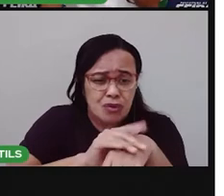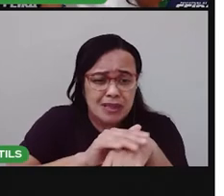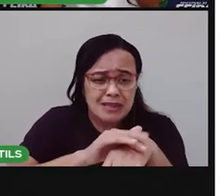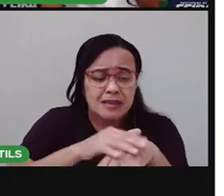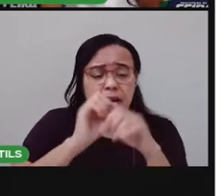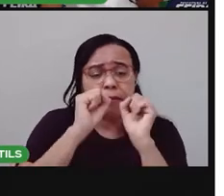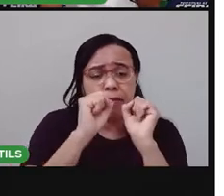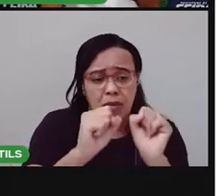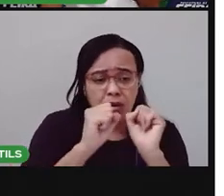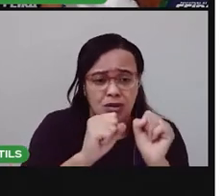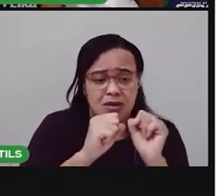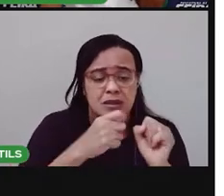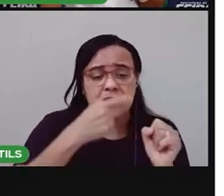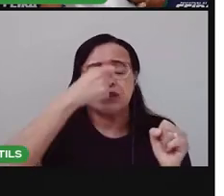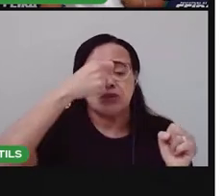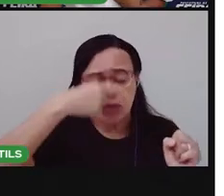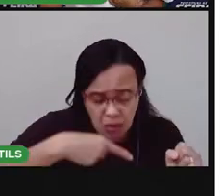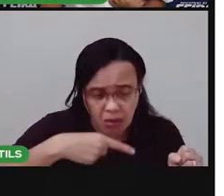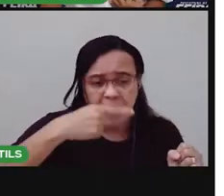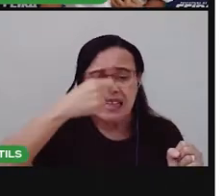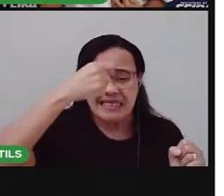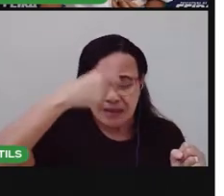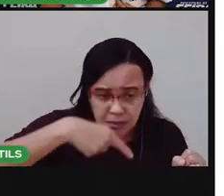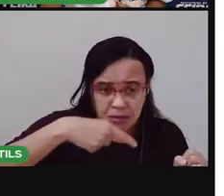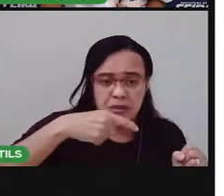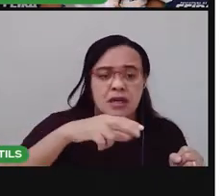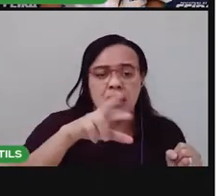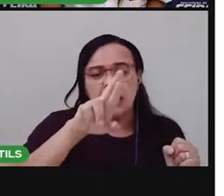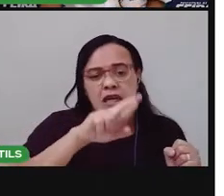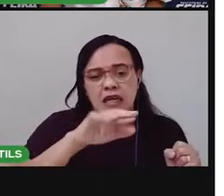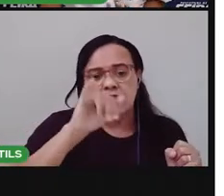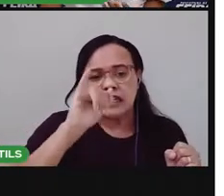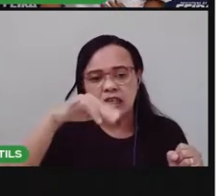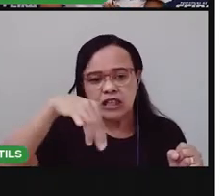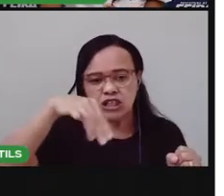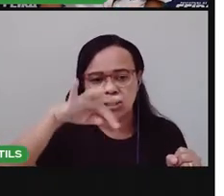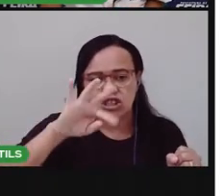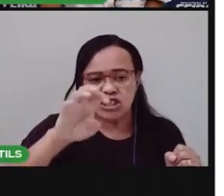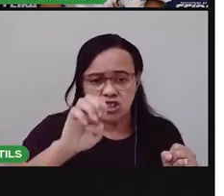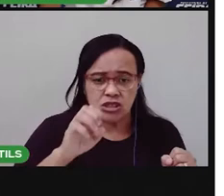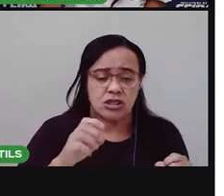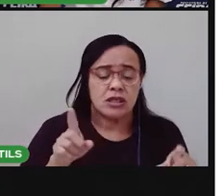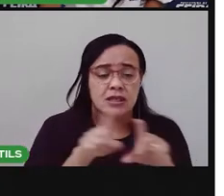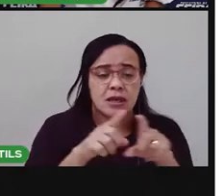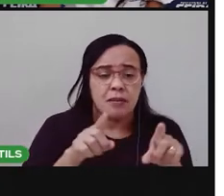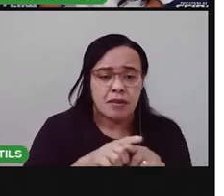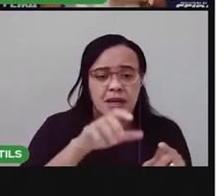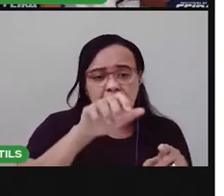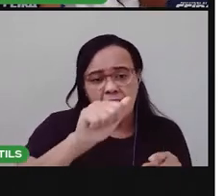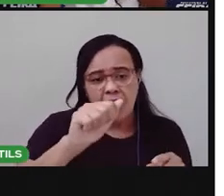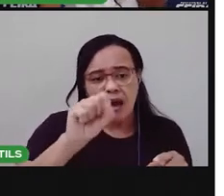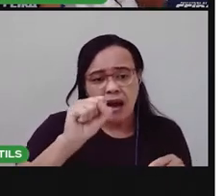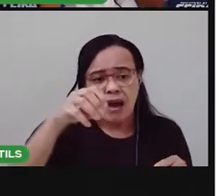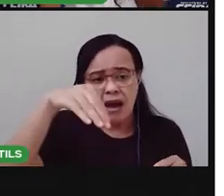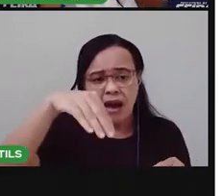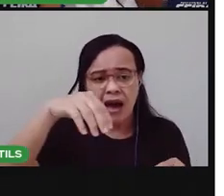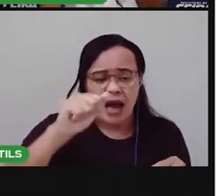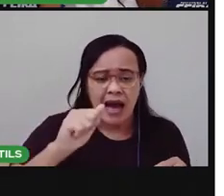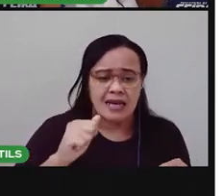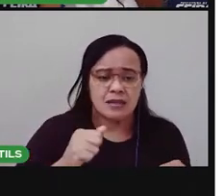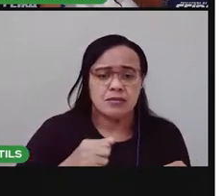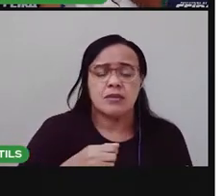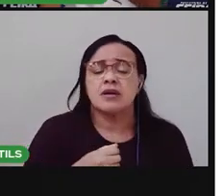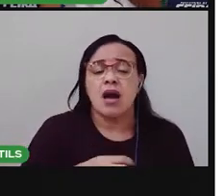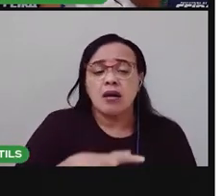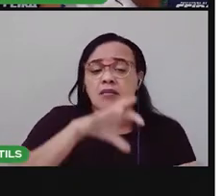vias respiratórias pode também trazer asma sinusite todas essas doenças são relacionadas ao